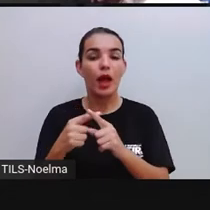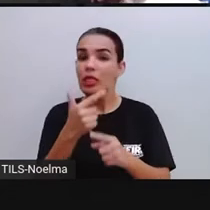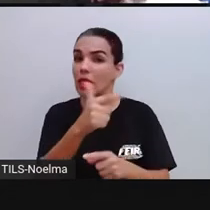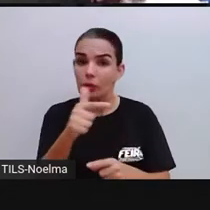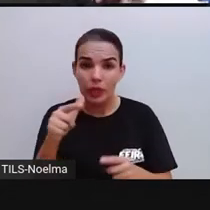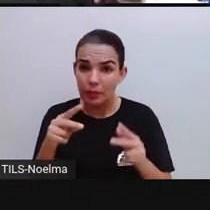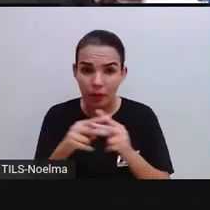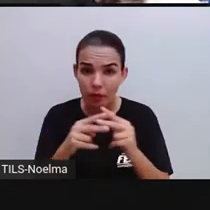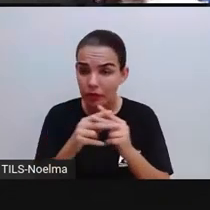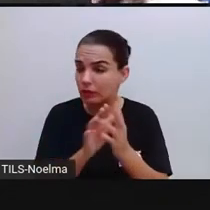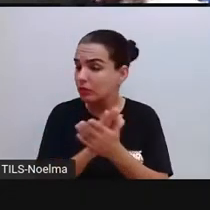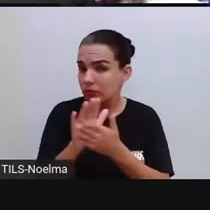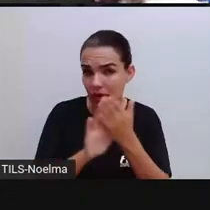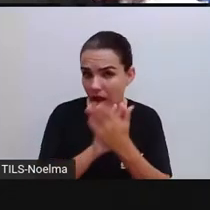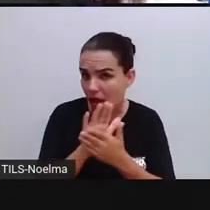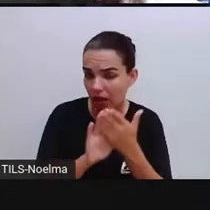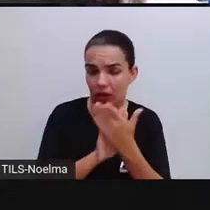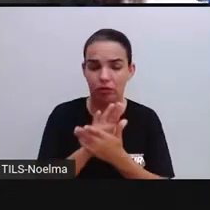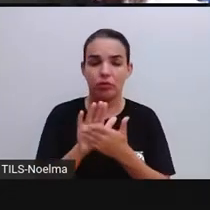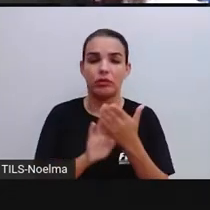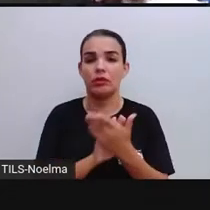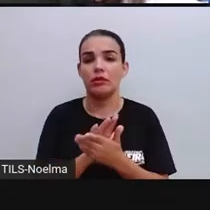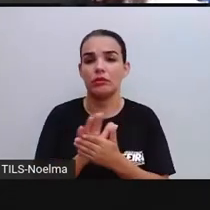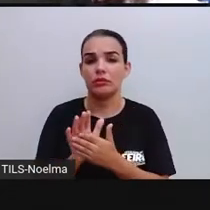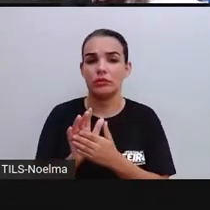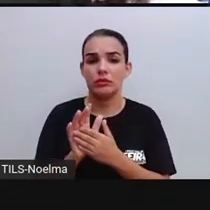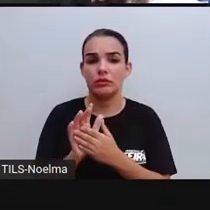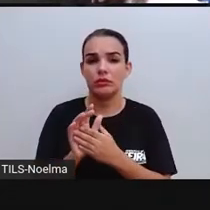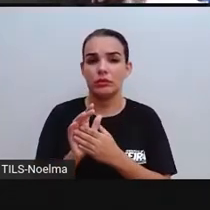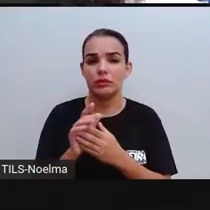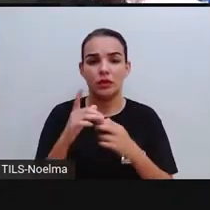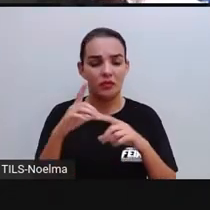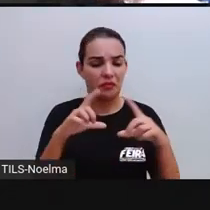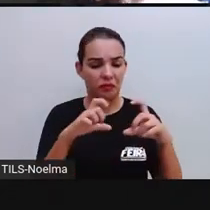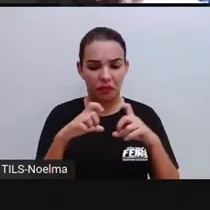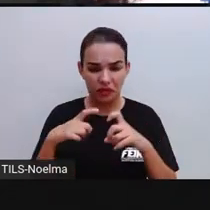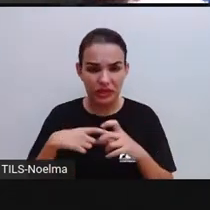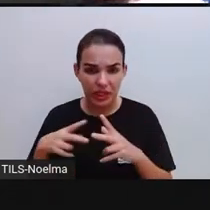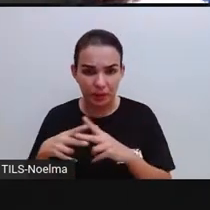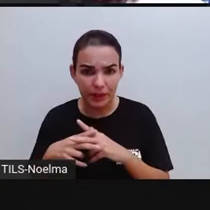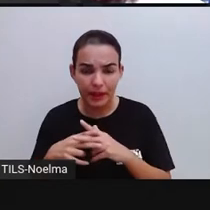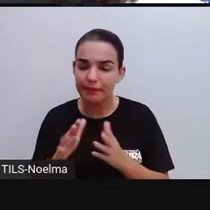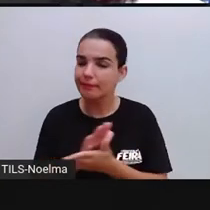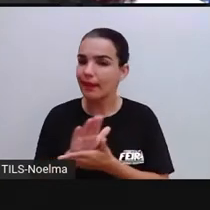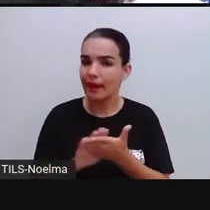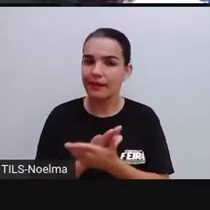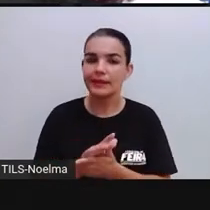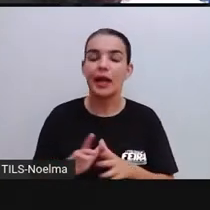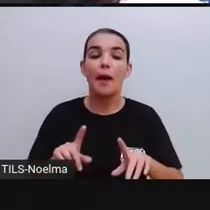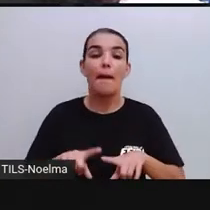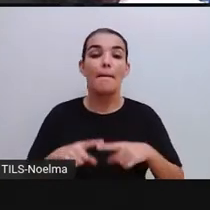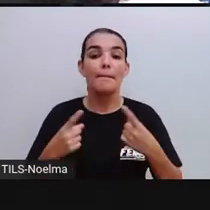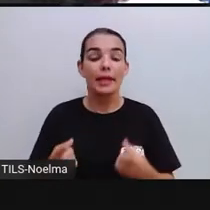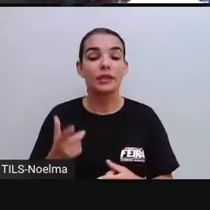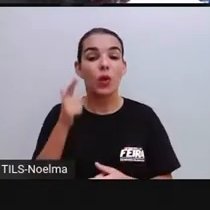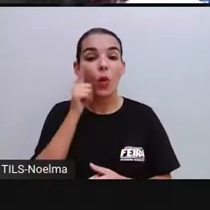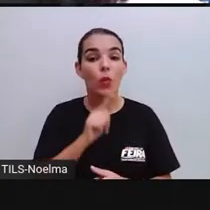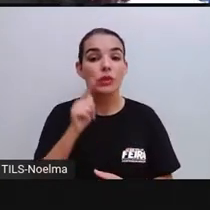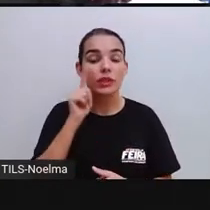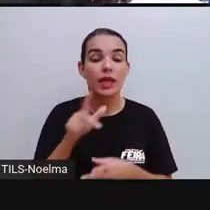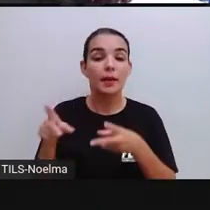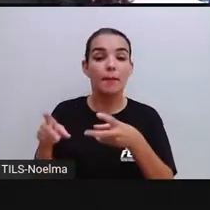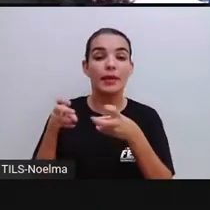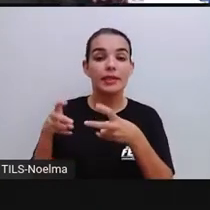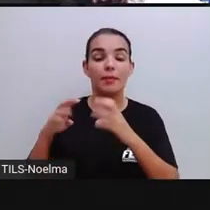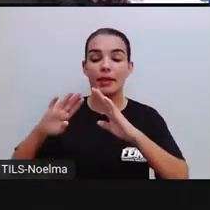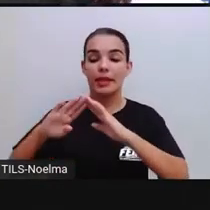de conflito ali entre as imagens, as imagens, mas a gente consegue perceber que nas